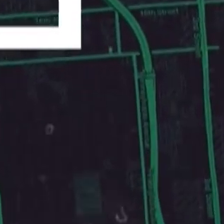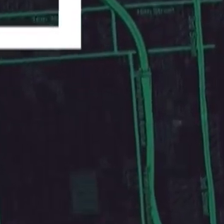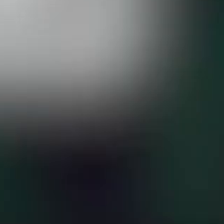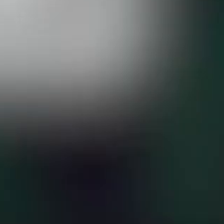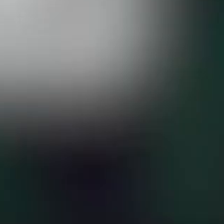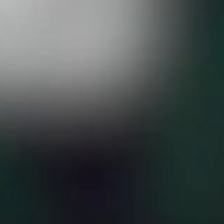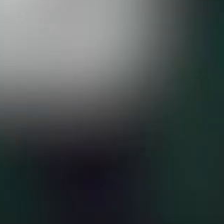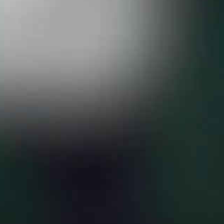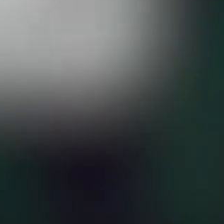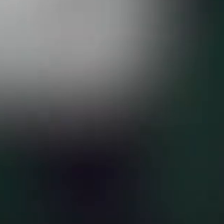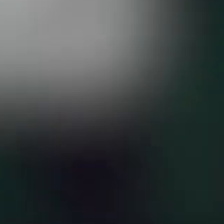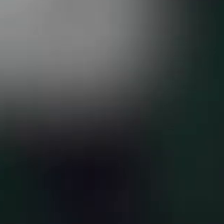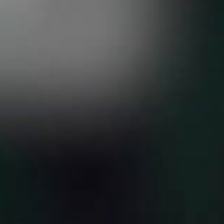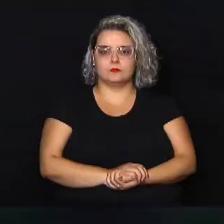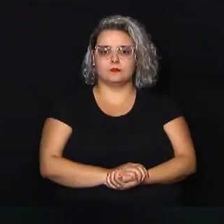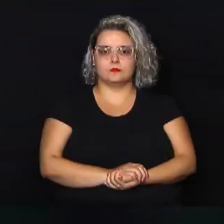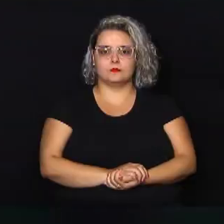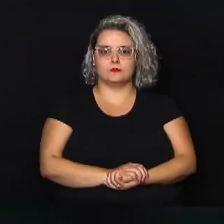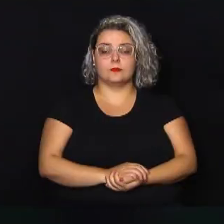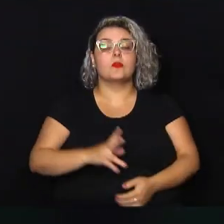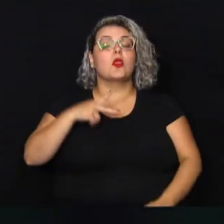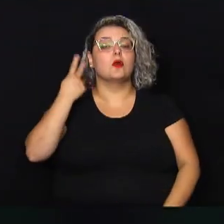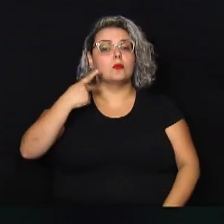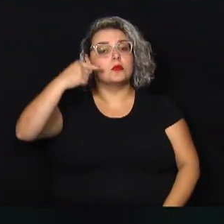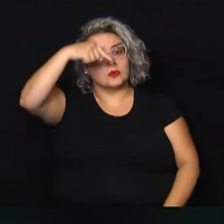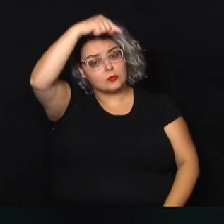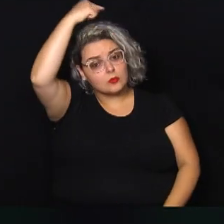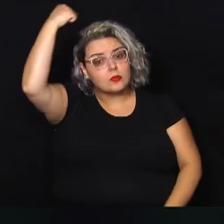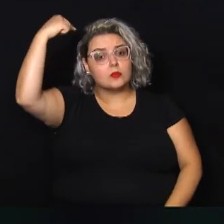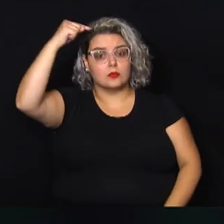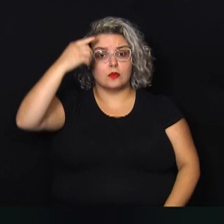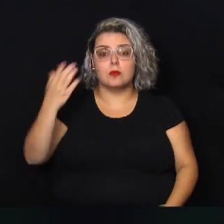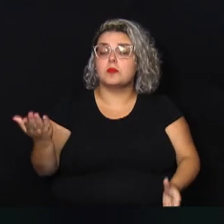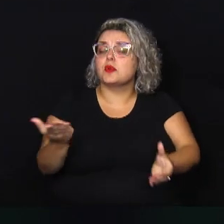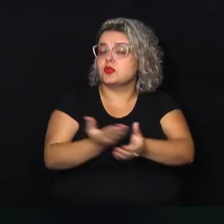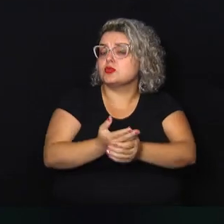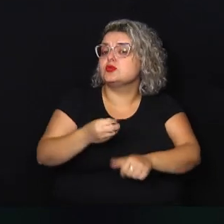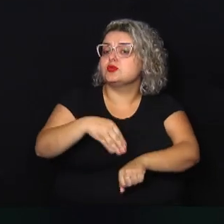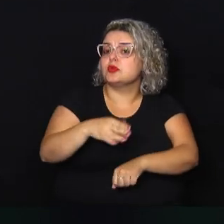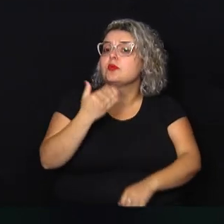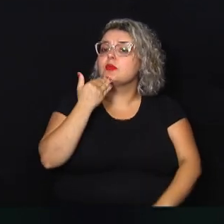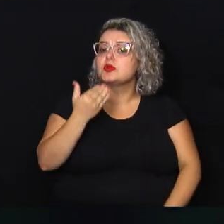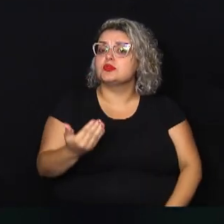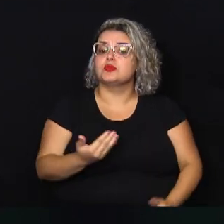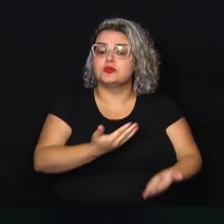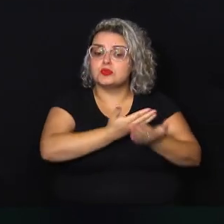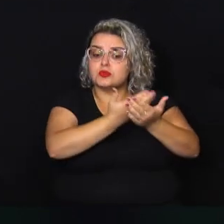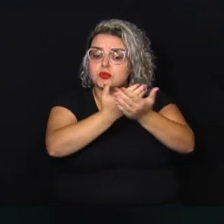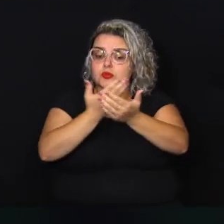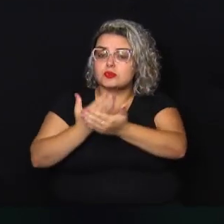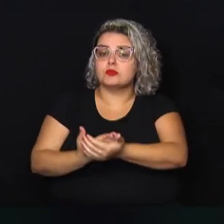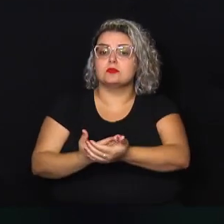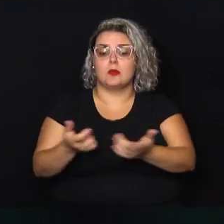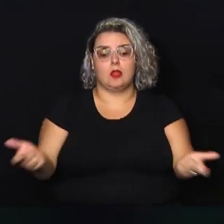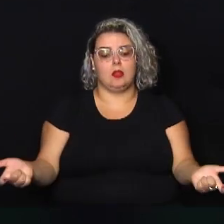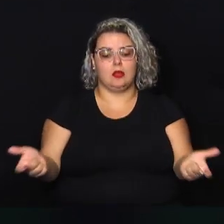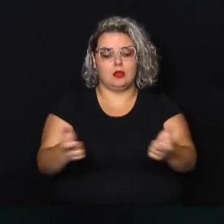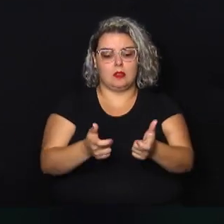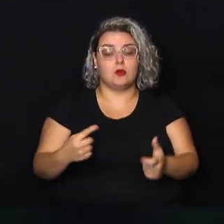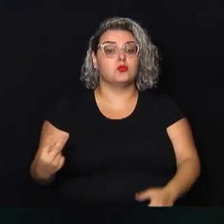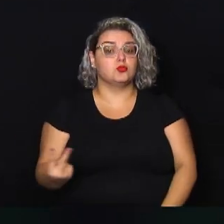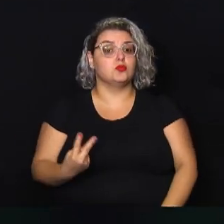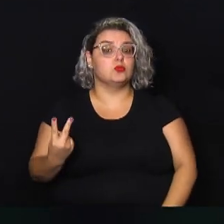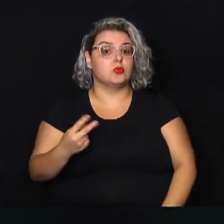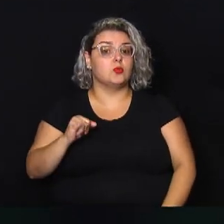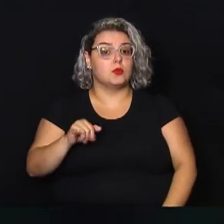O vereador Paulo Gaspar protocolou indicação solicitando estudos para redução do valor de